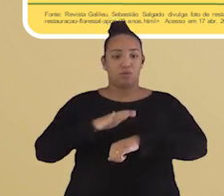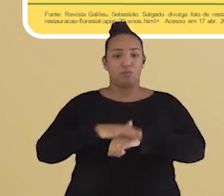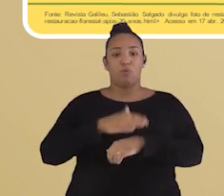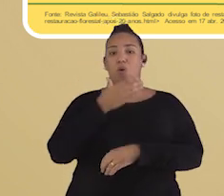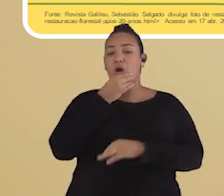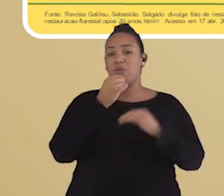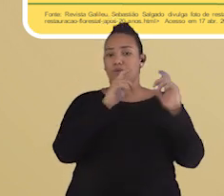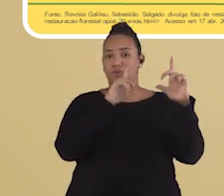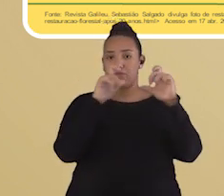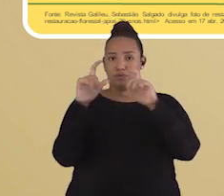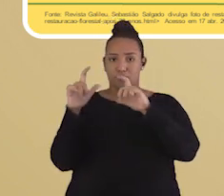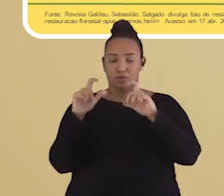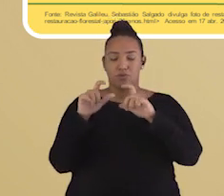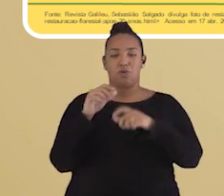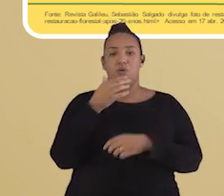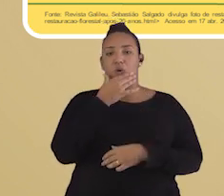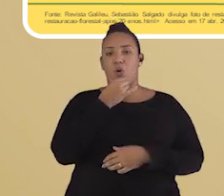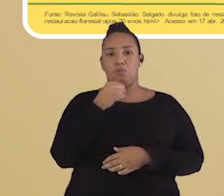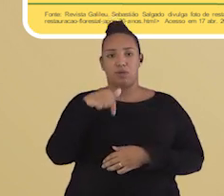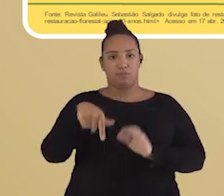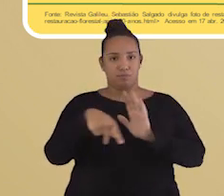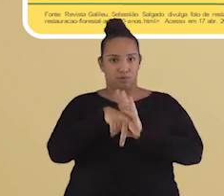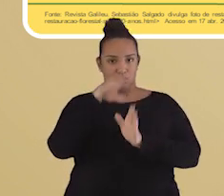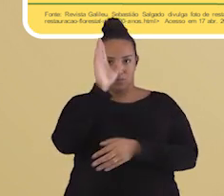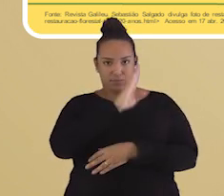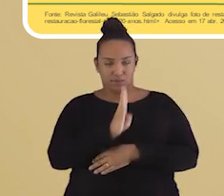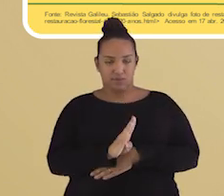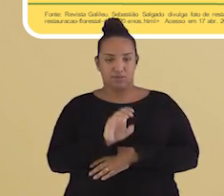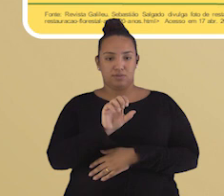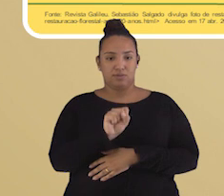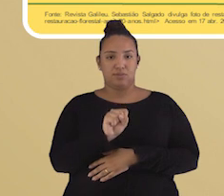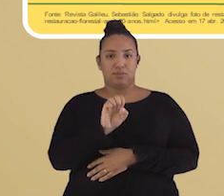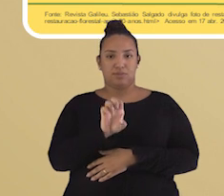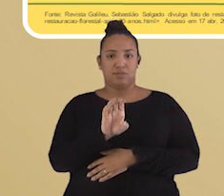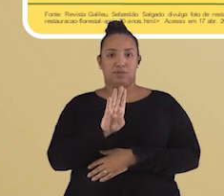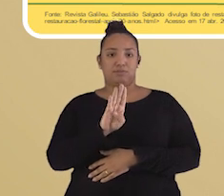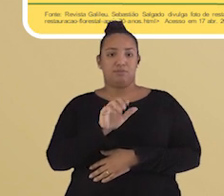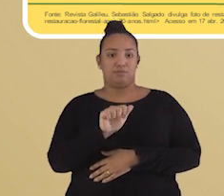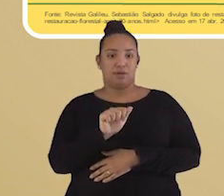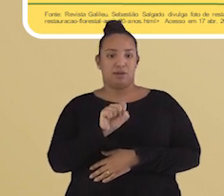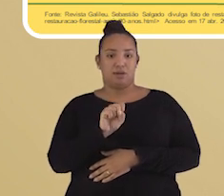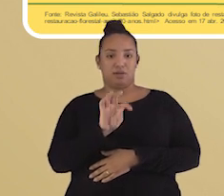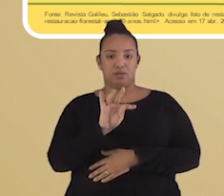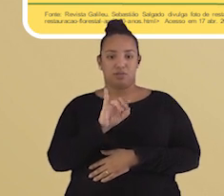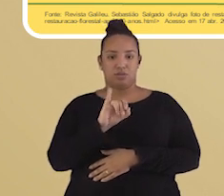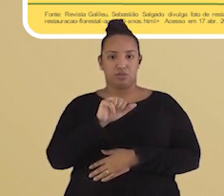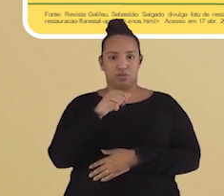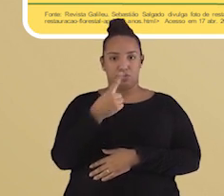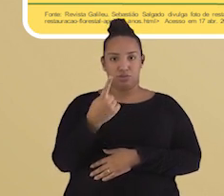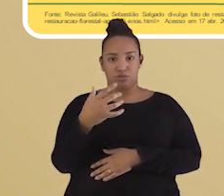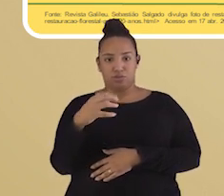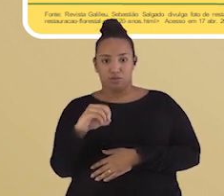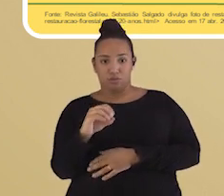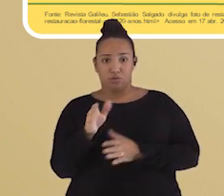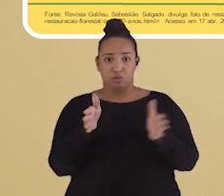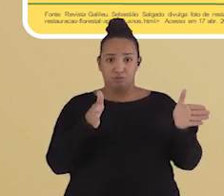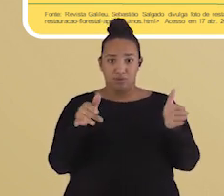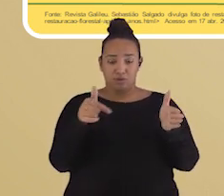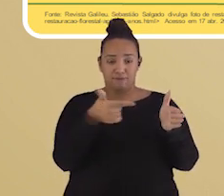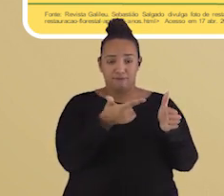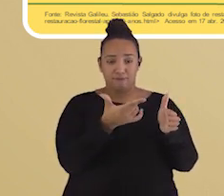fotógrafo brasileiro Sebastião Salgado e sua esposa, que durante um período de 20 anos